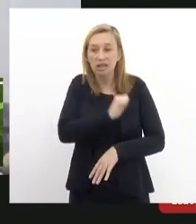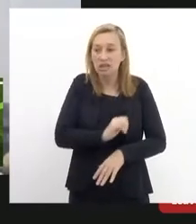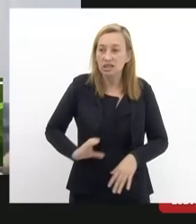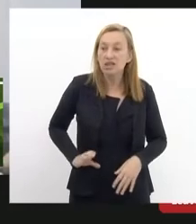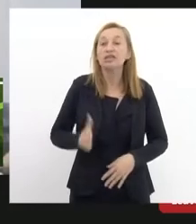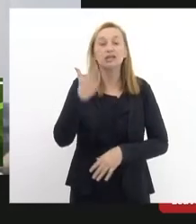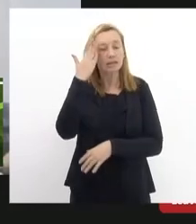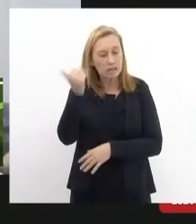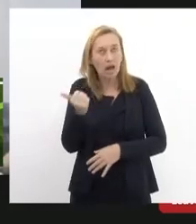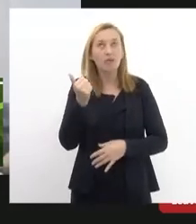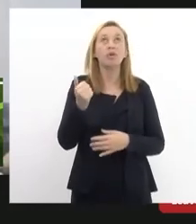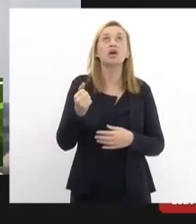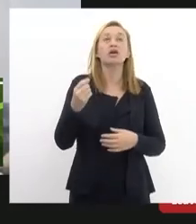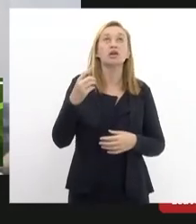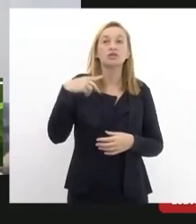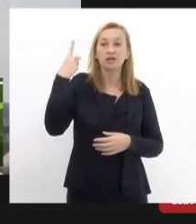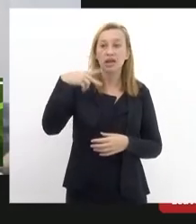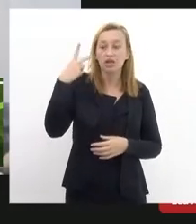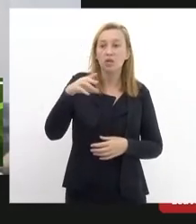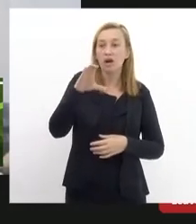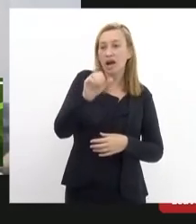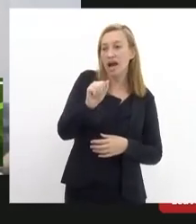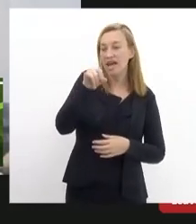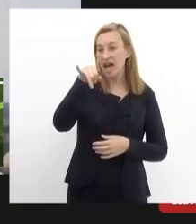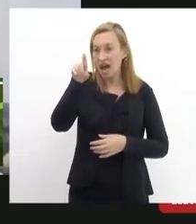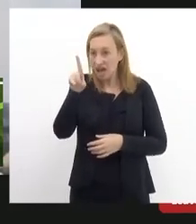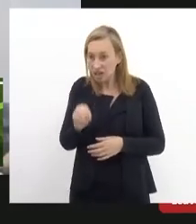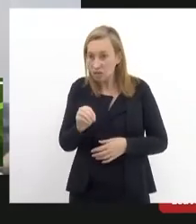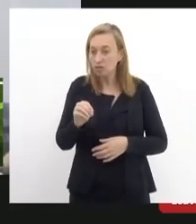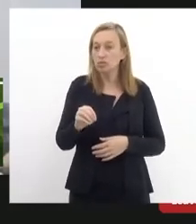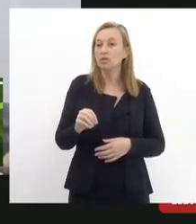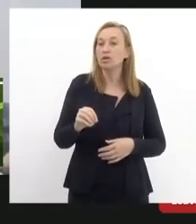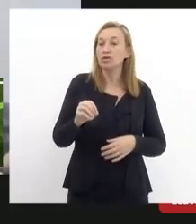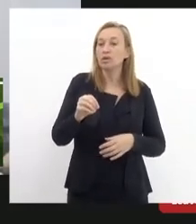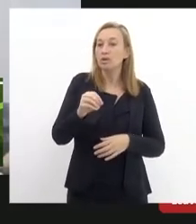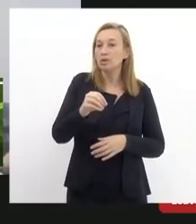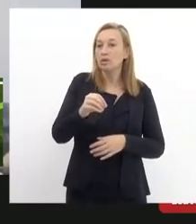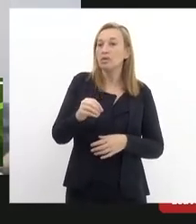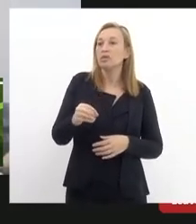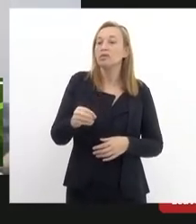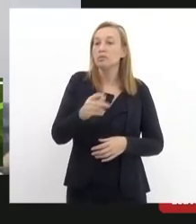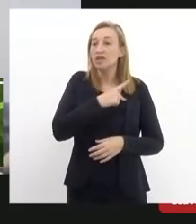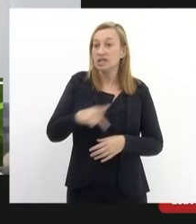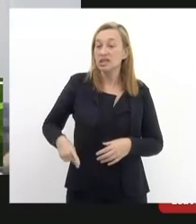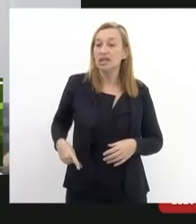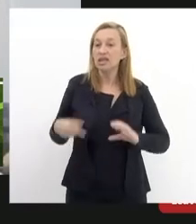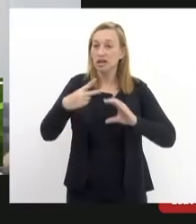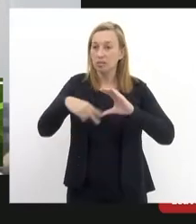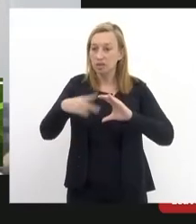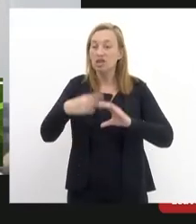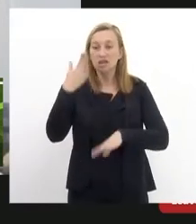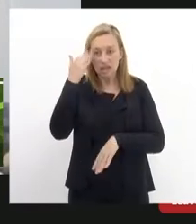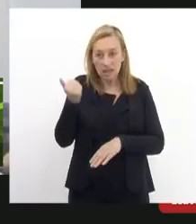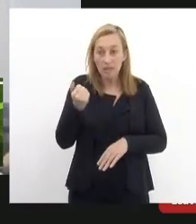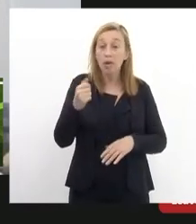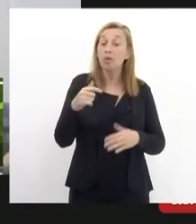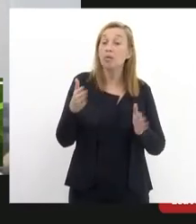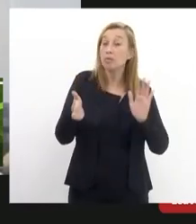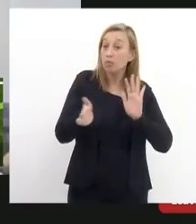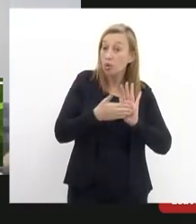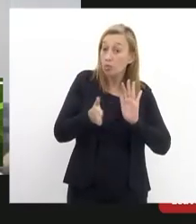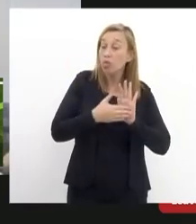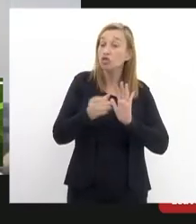saiba por mais que o vereador Caiado que é o presidente da Câmara já saiba nós precisamos e aí eu quero eu quero propor